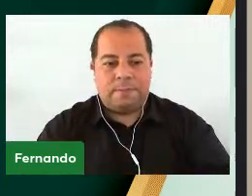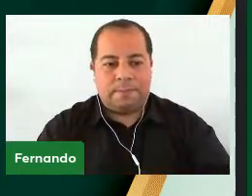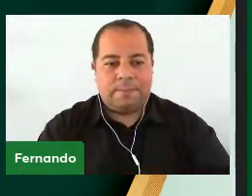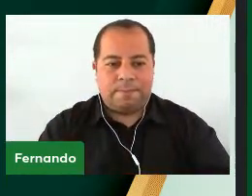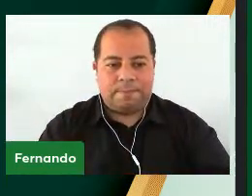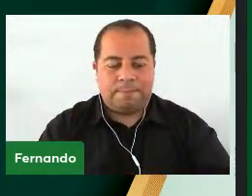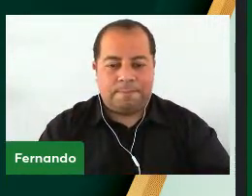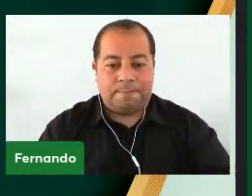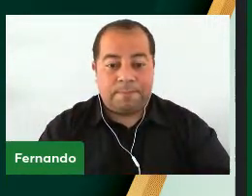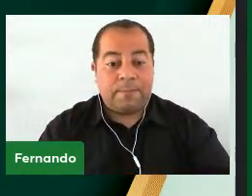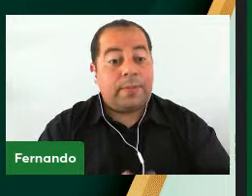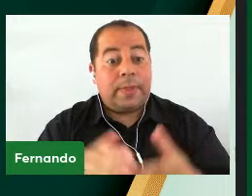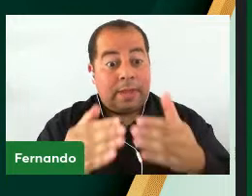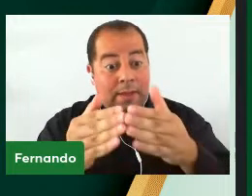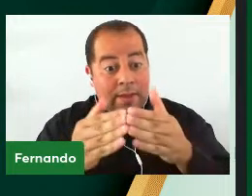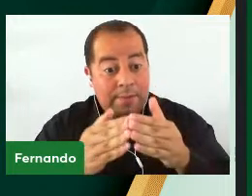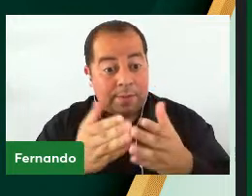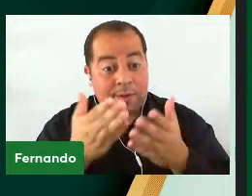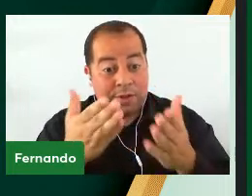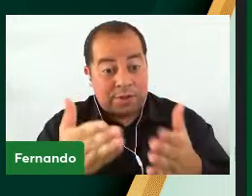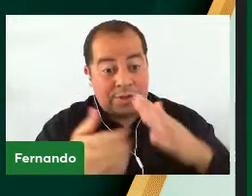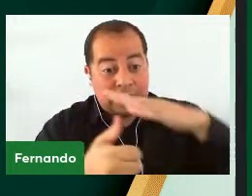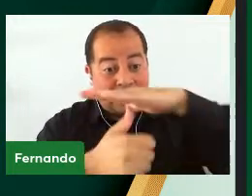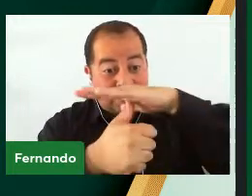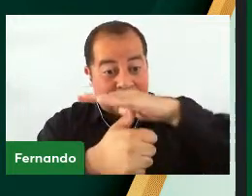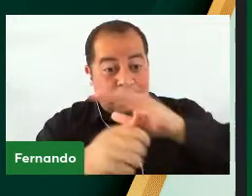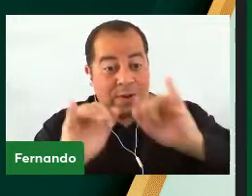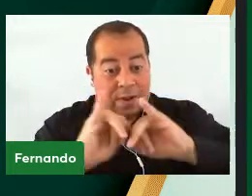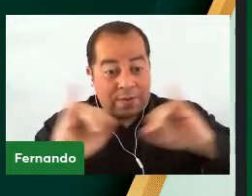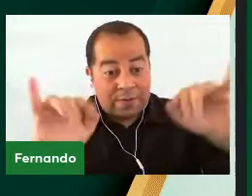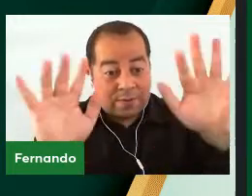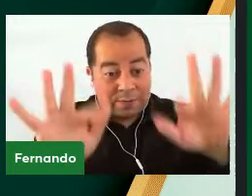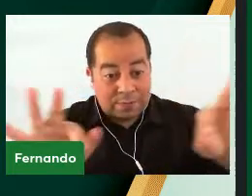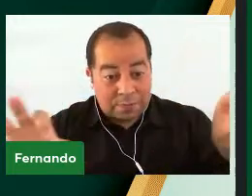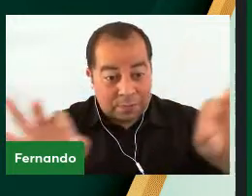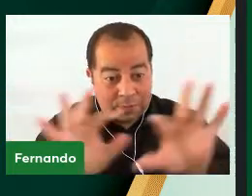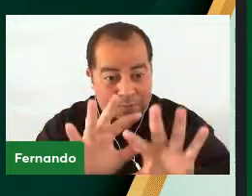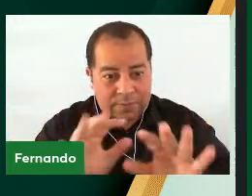Solicitamos ao senhor Vice-reitor O encerramento Dessa sessão solene